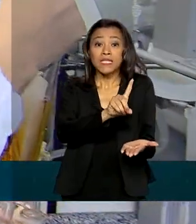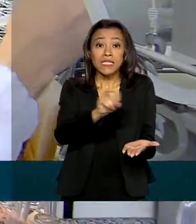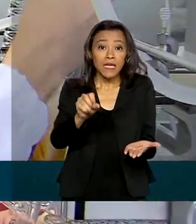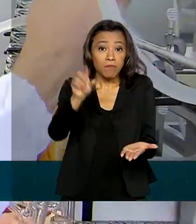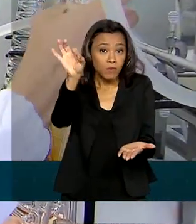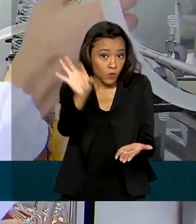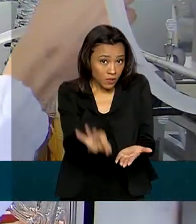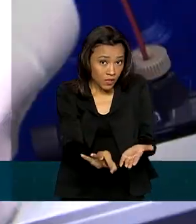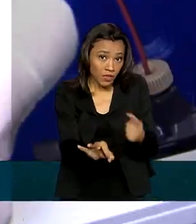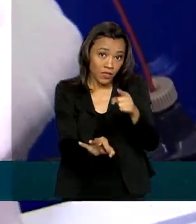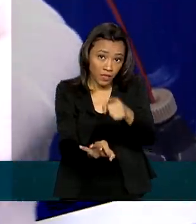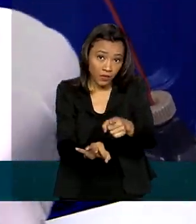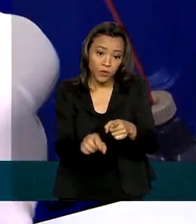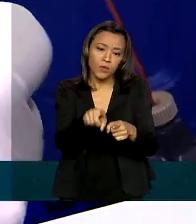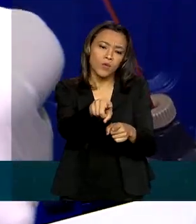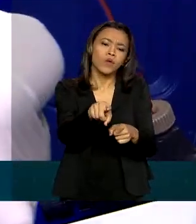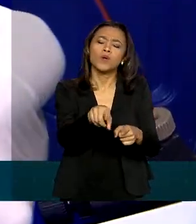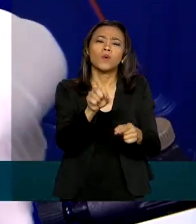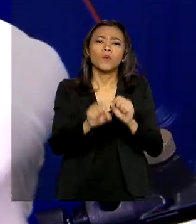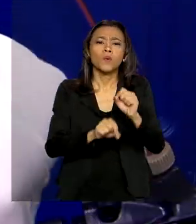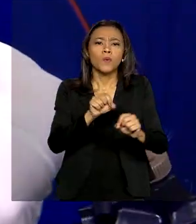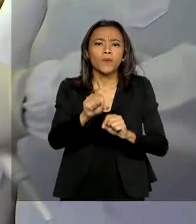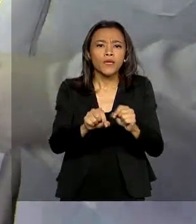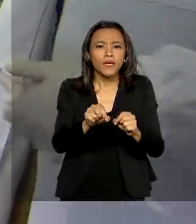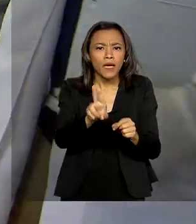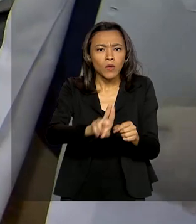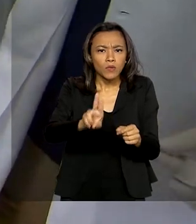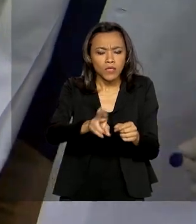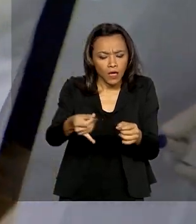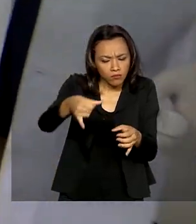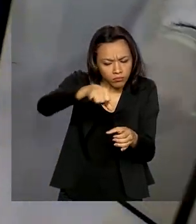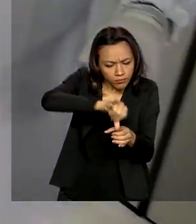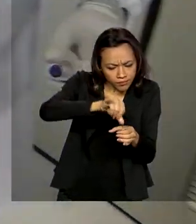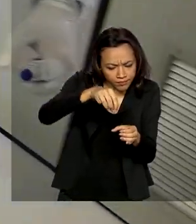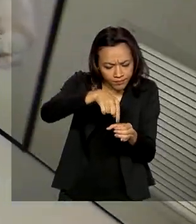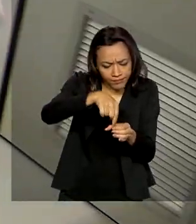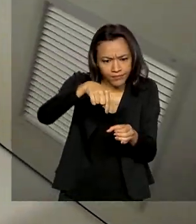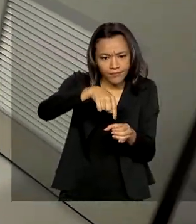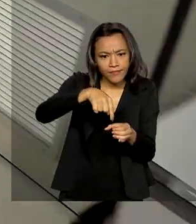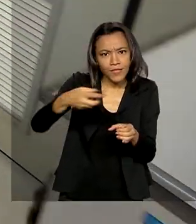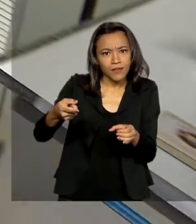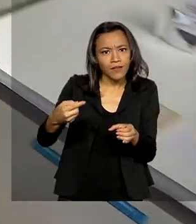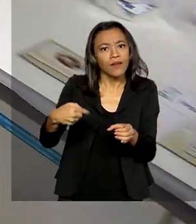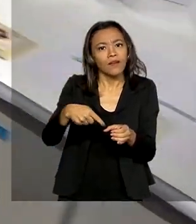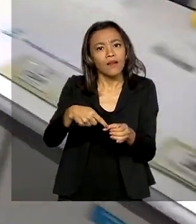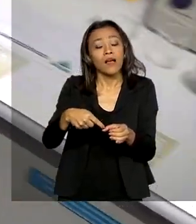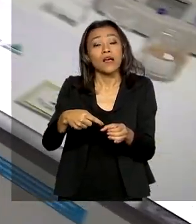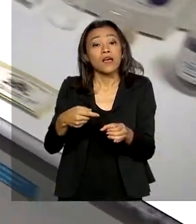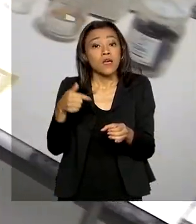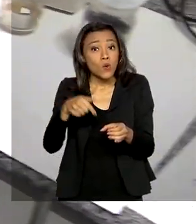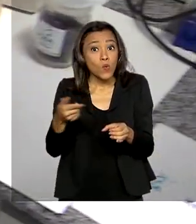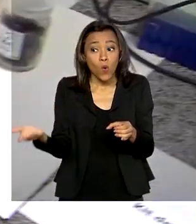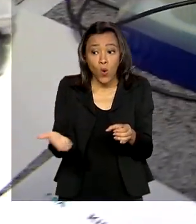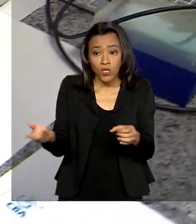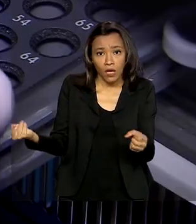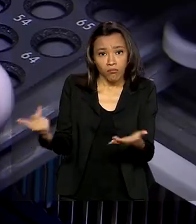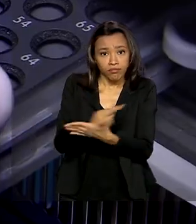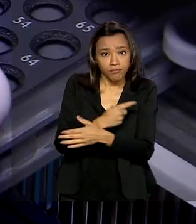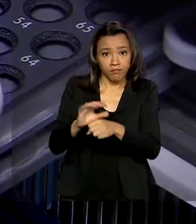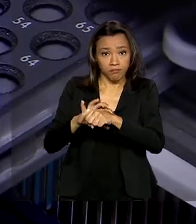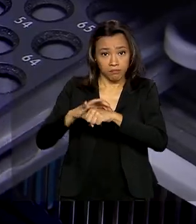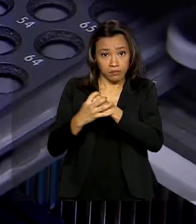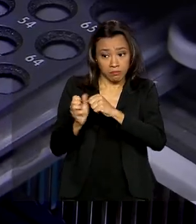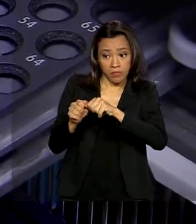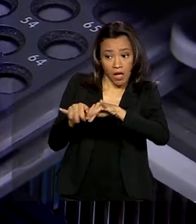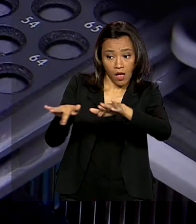e antígenos que são utilizados em kits de diagnóstico do novo coronavírus. Com a pandemia da doença,